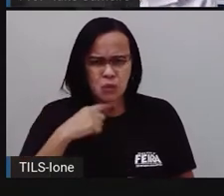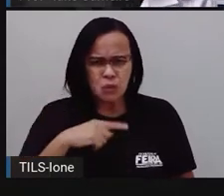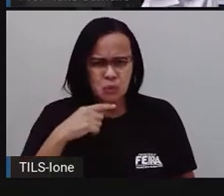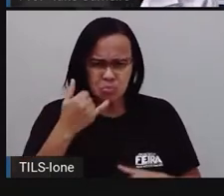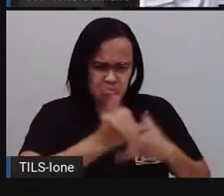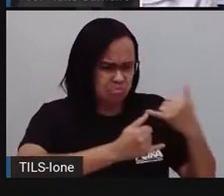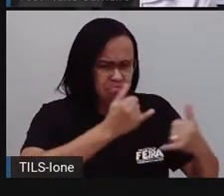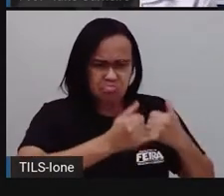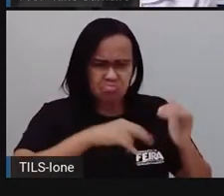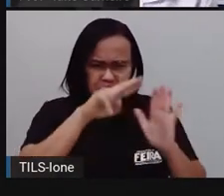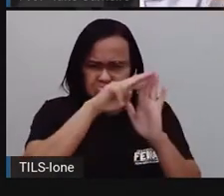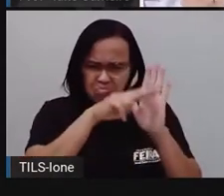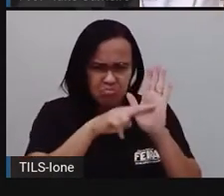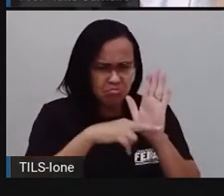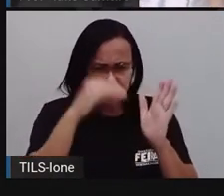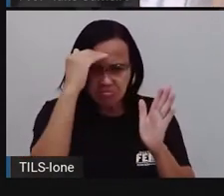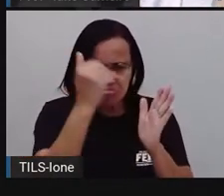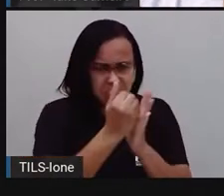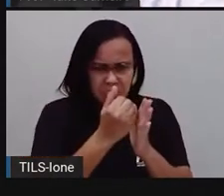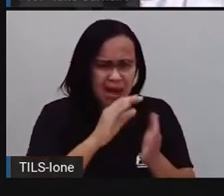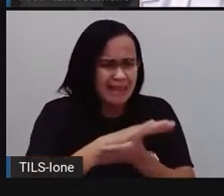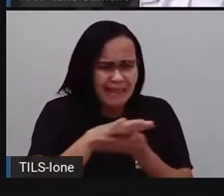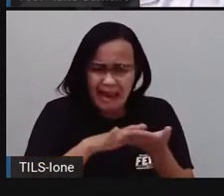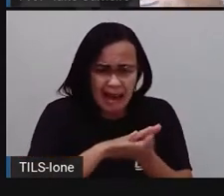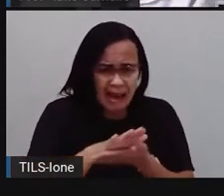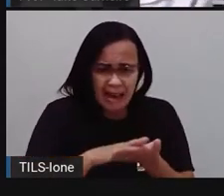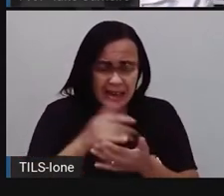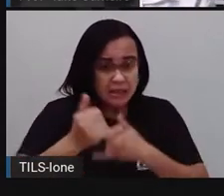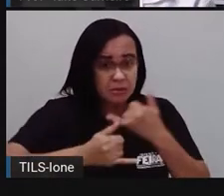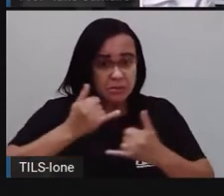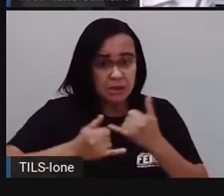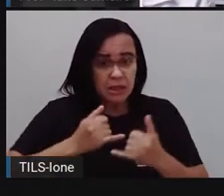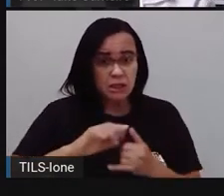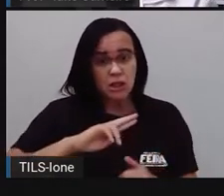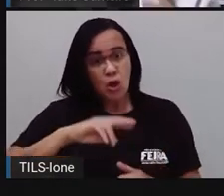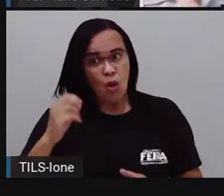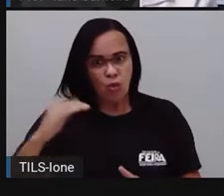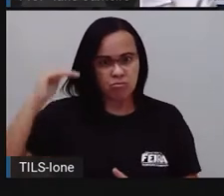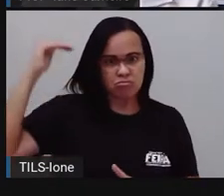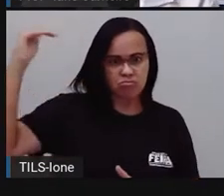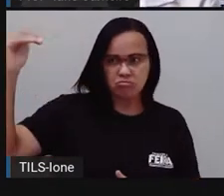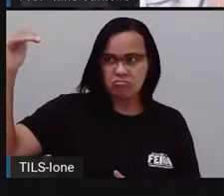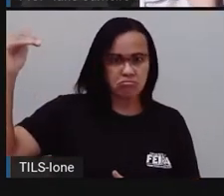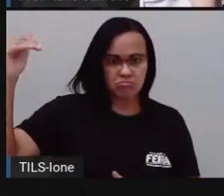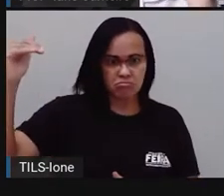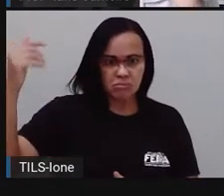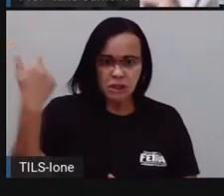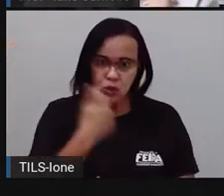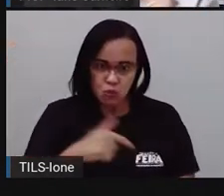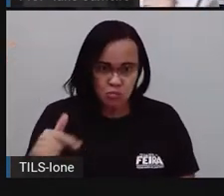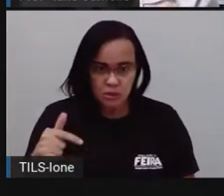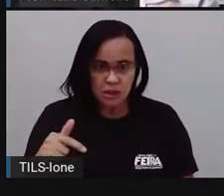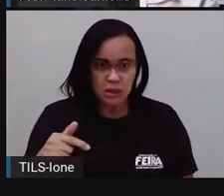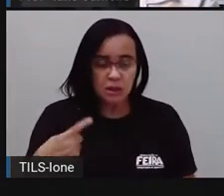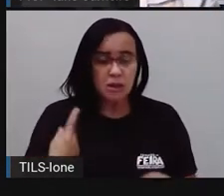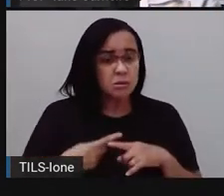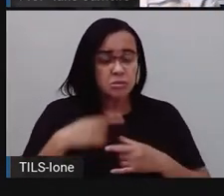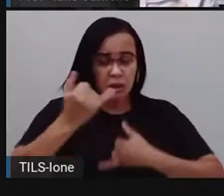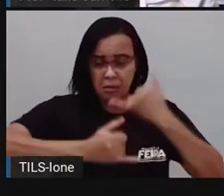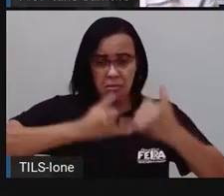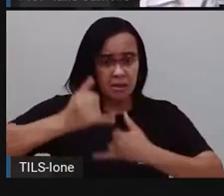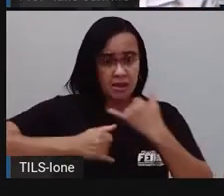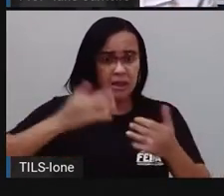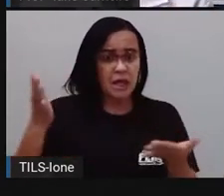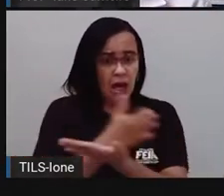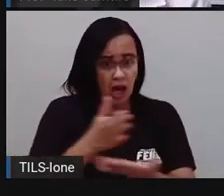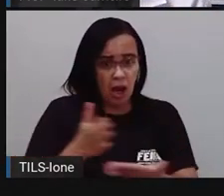entender a regra do jogo, ou você não tem altura suficiente, né? Tem alguns brinquedos que só pode participar quando tiver